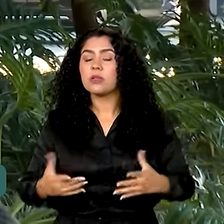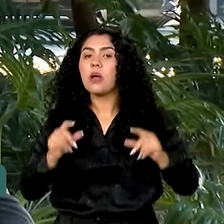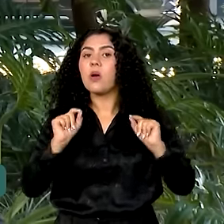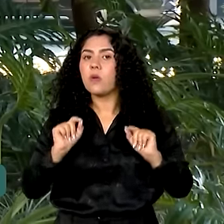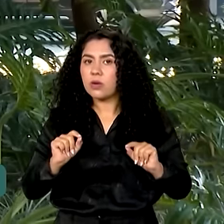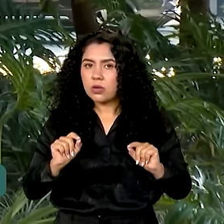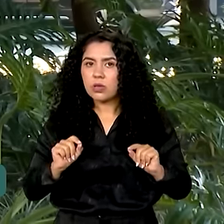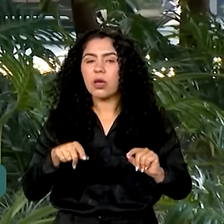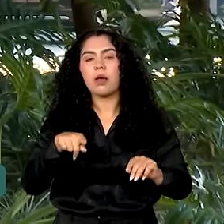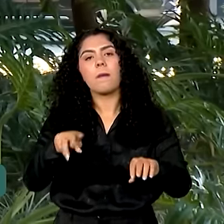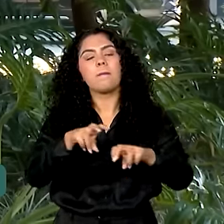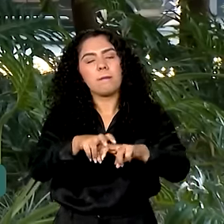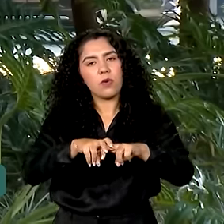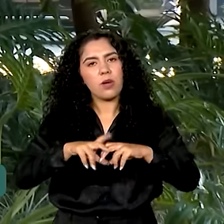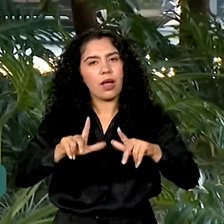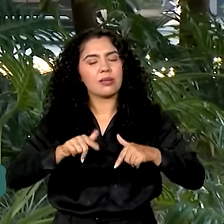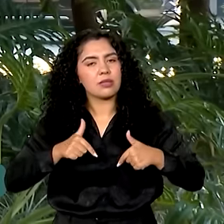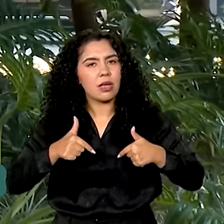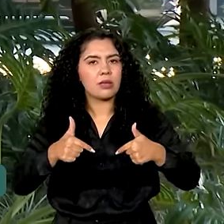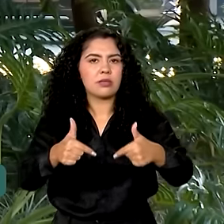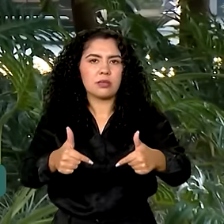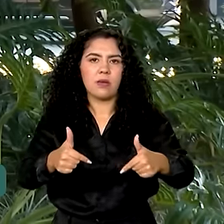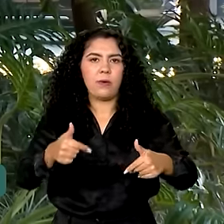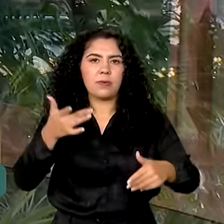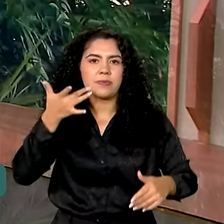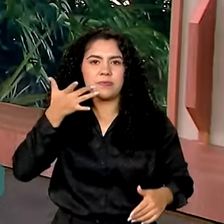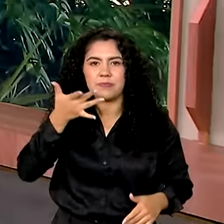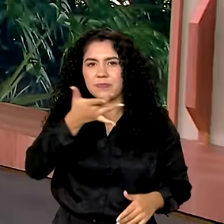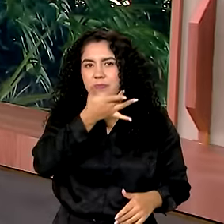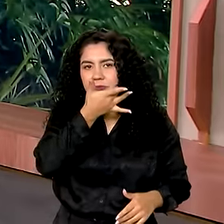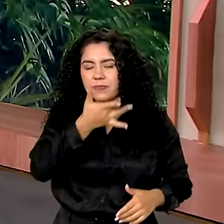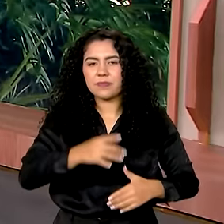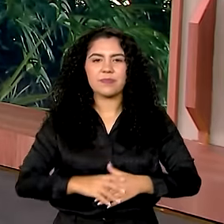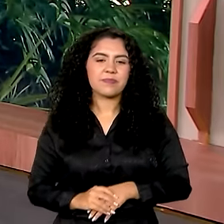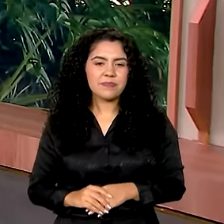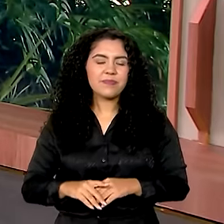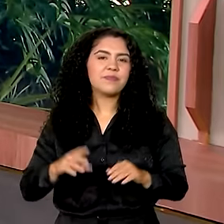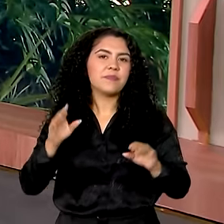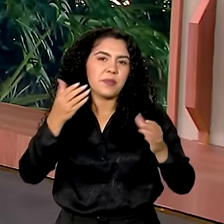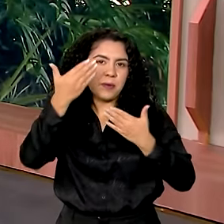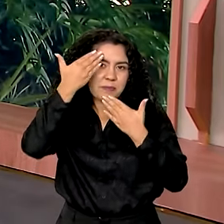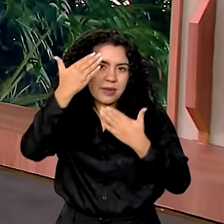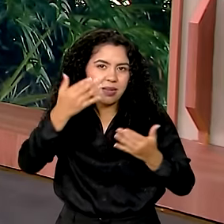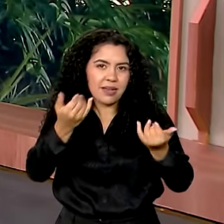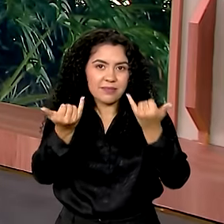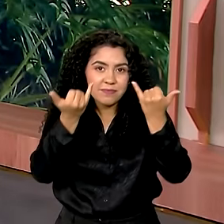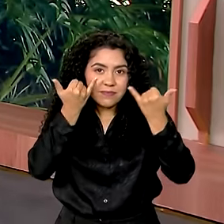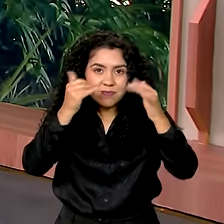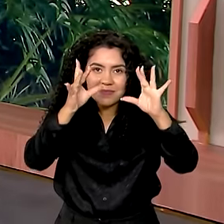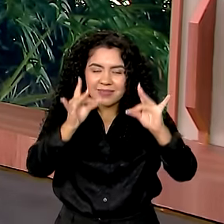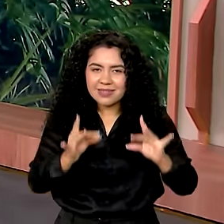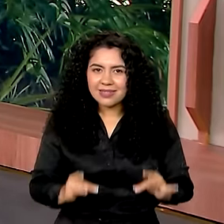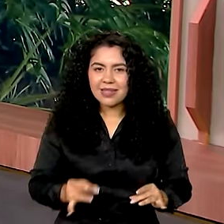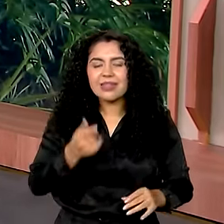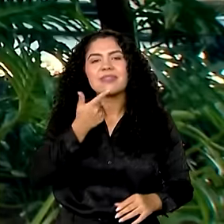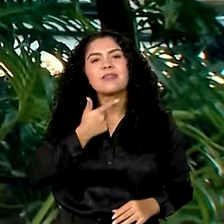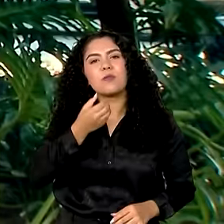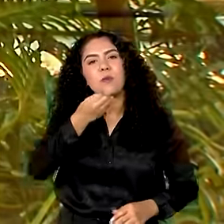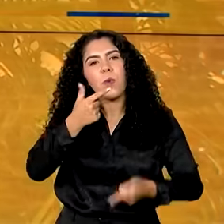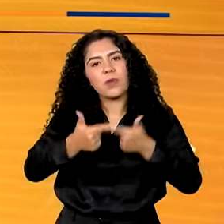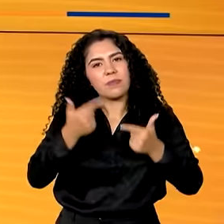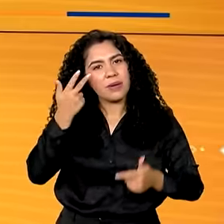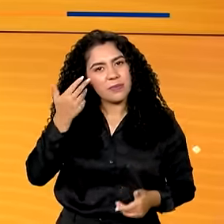ações, os investimentos em saúde bucal. Renata. Tá certo, Dimas. Muito obrigada pelas suas informações. Bom trabalho para você aí em São Paulo.